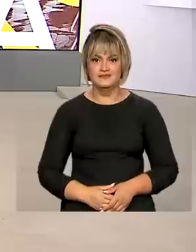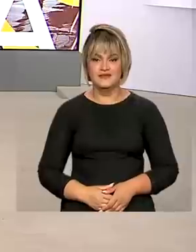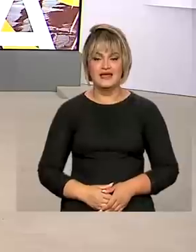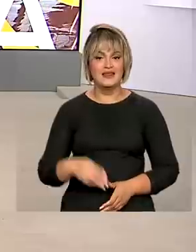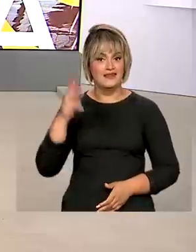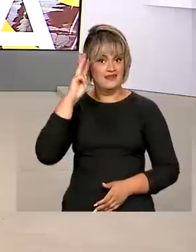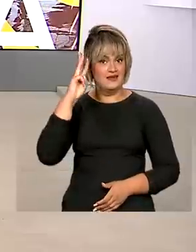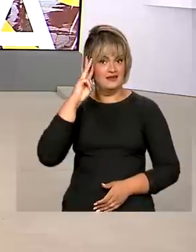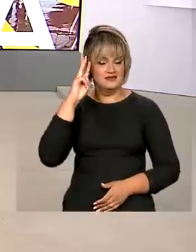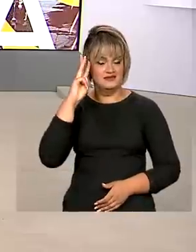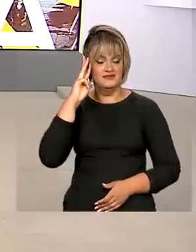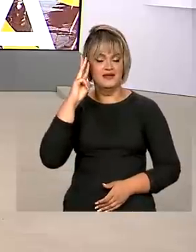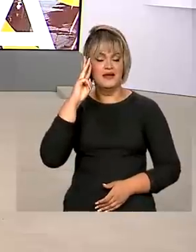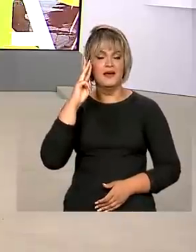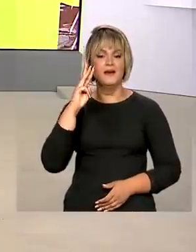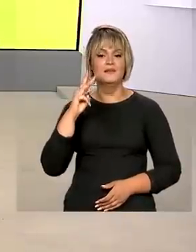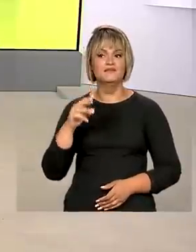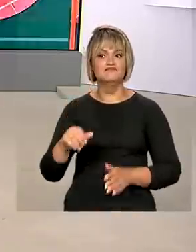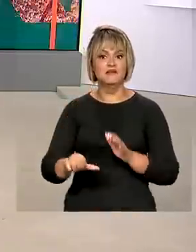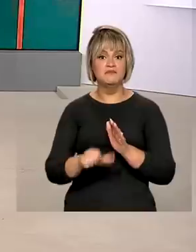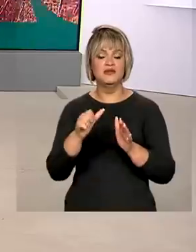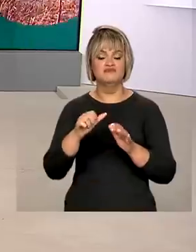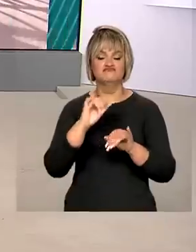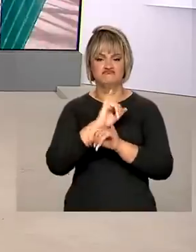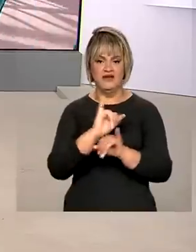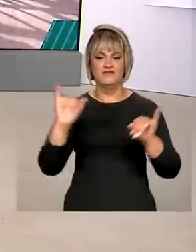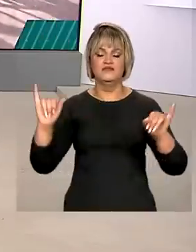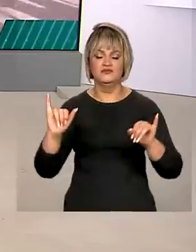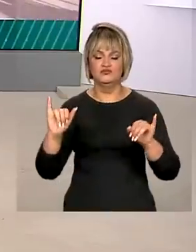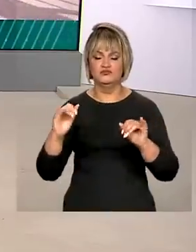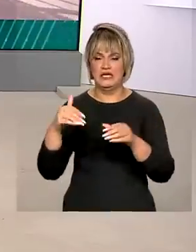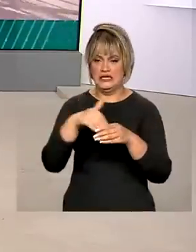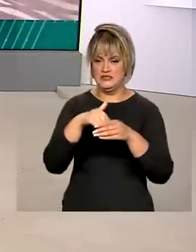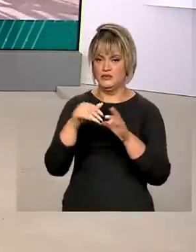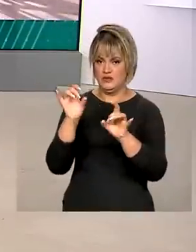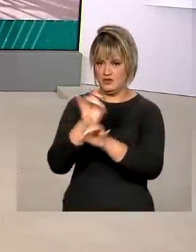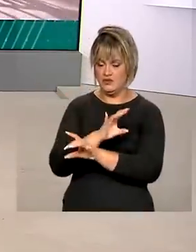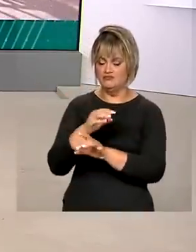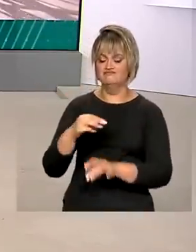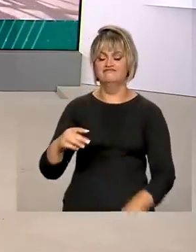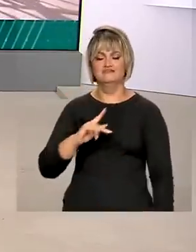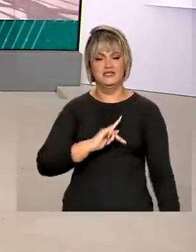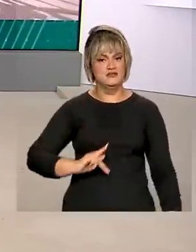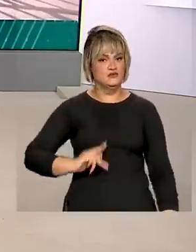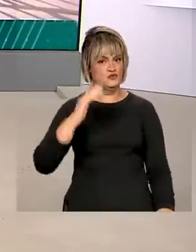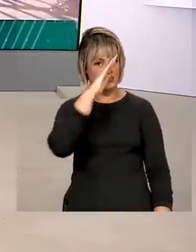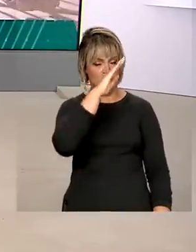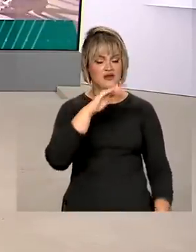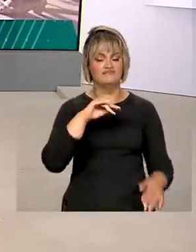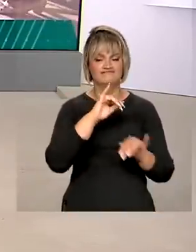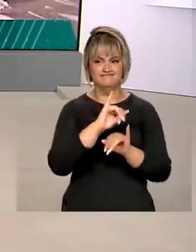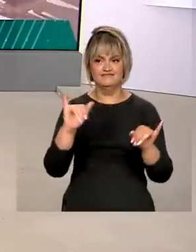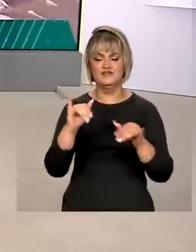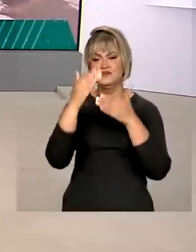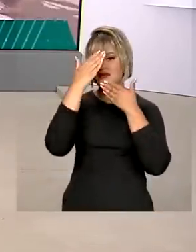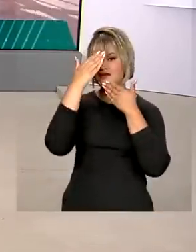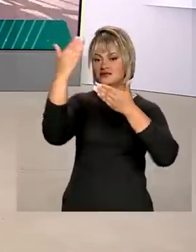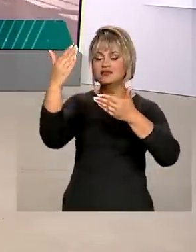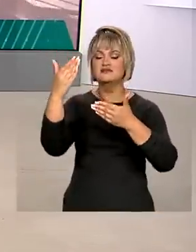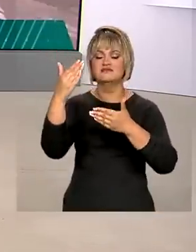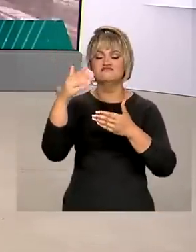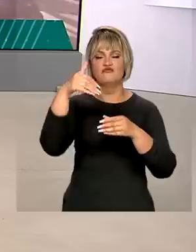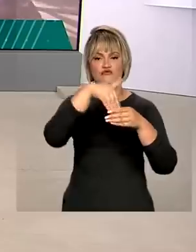Nessa terça-feira, na primeira manifestação após eleições, o presidente Jair Bolsonaro agradeceu pelos votos